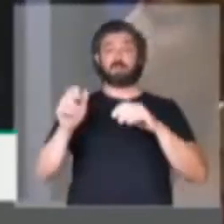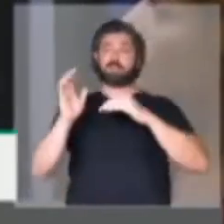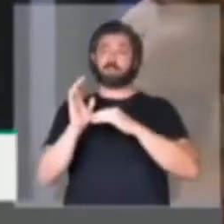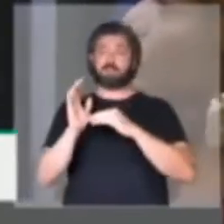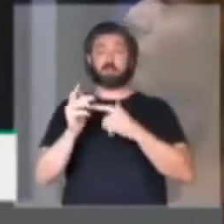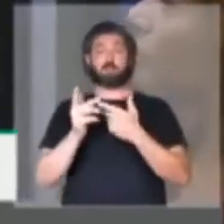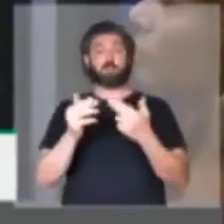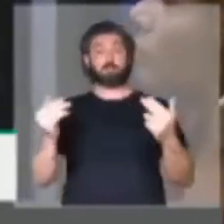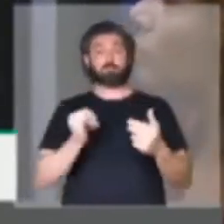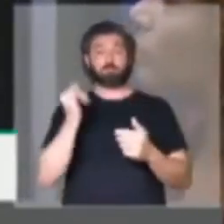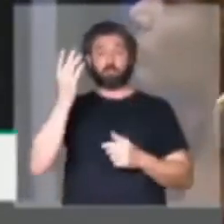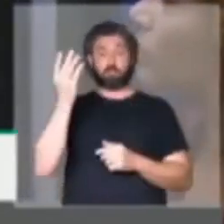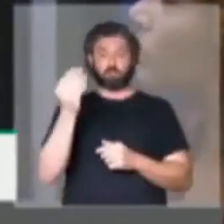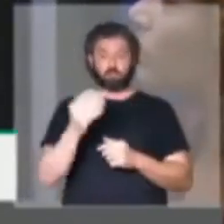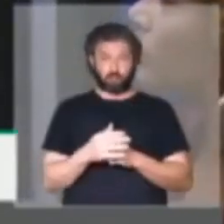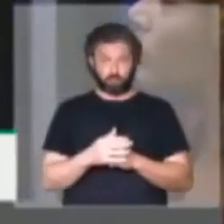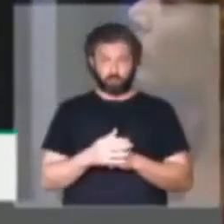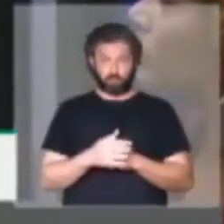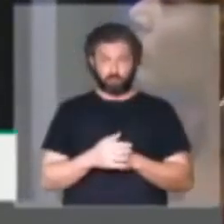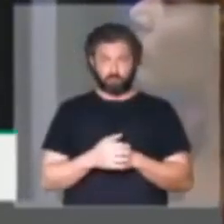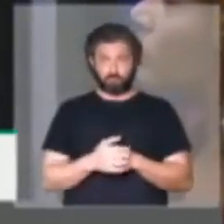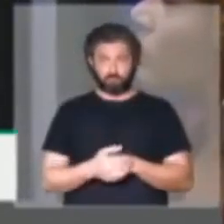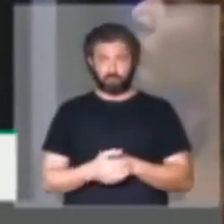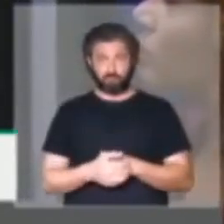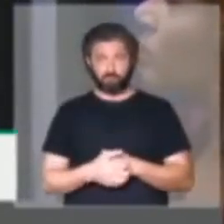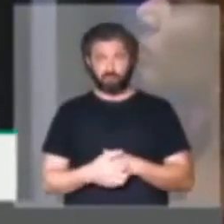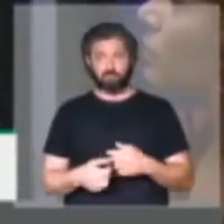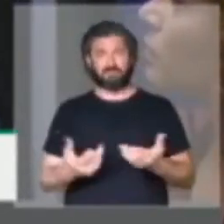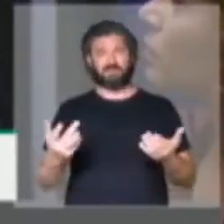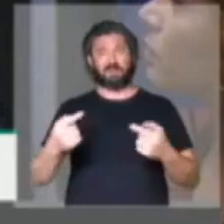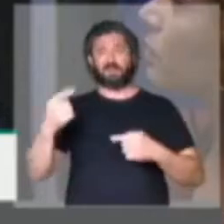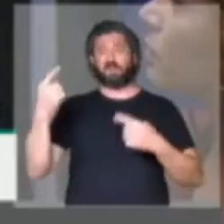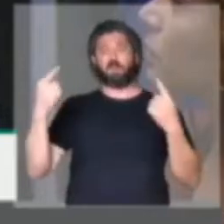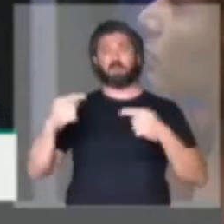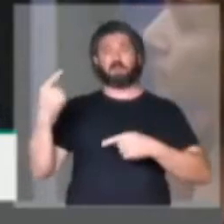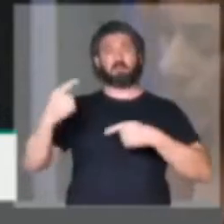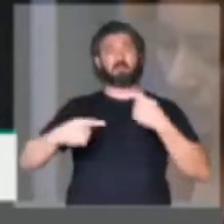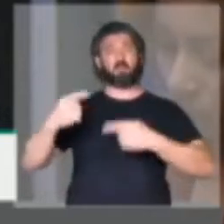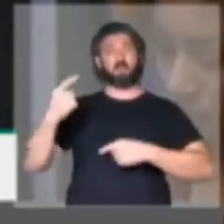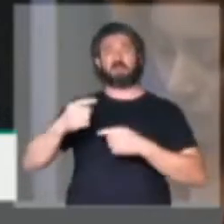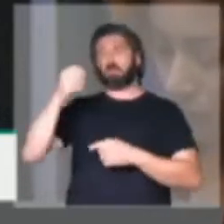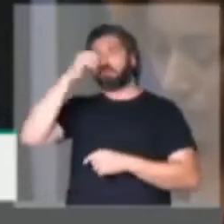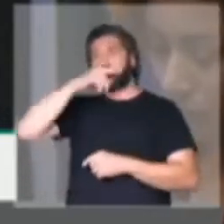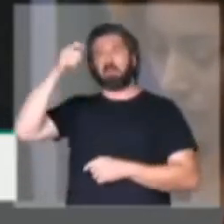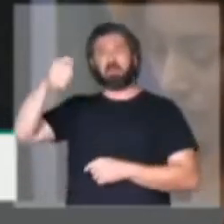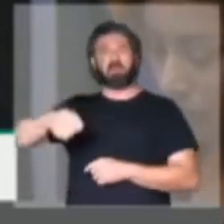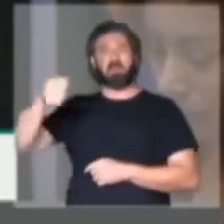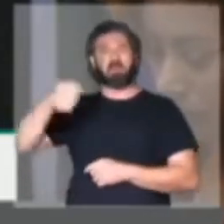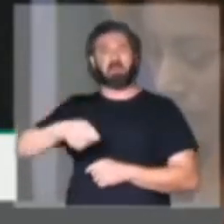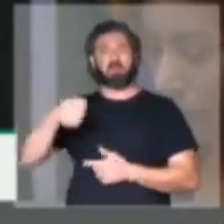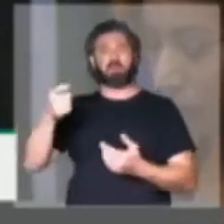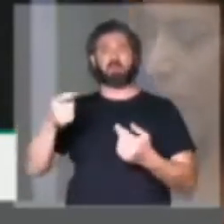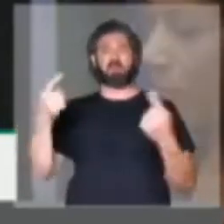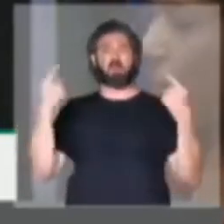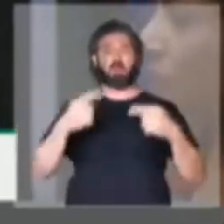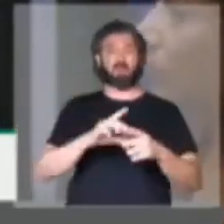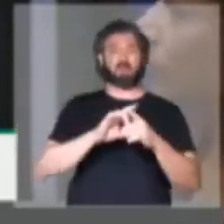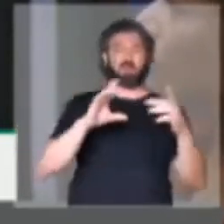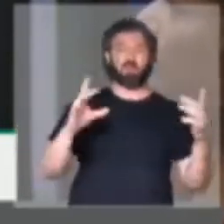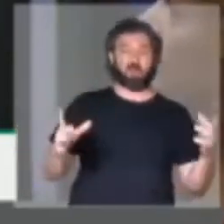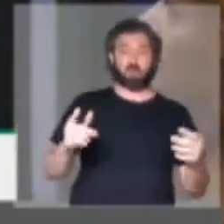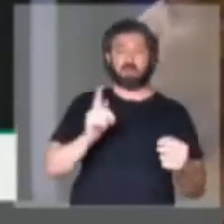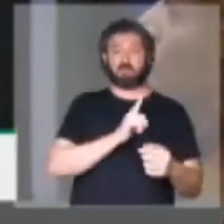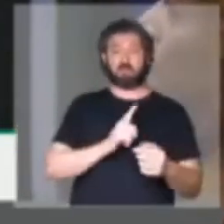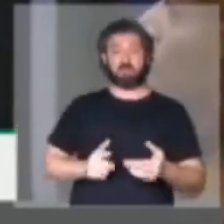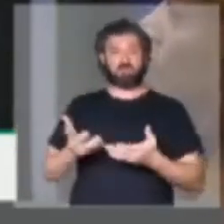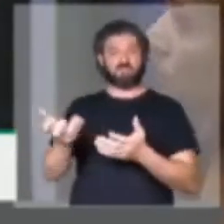uma coisa muito importante que vai contra essa política de autoritarismo, de repressão antidemocrática